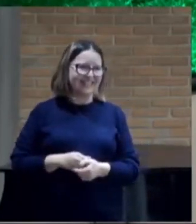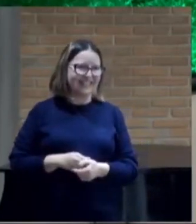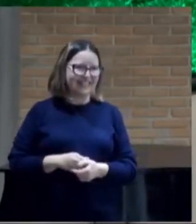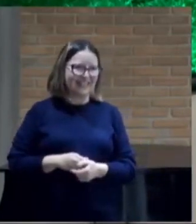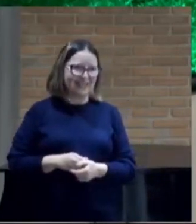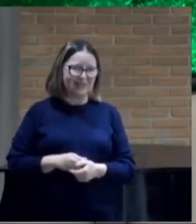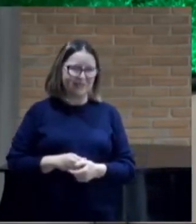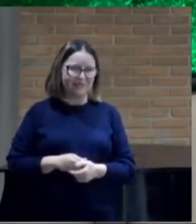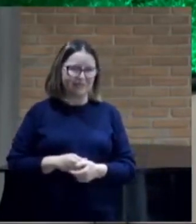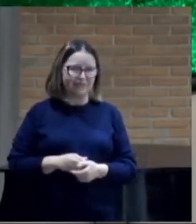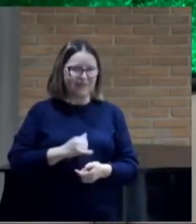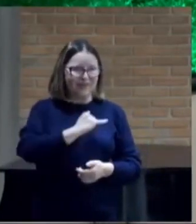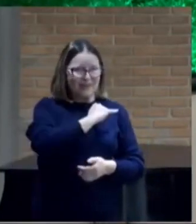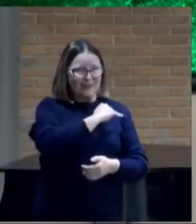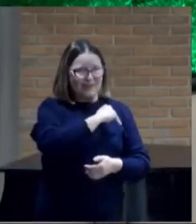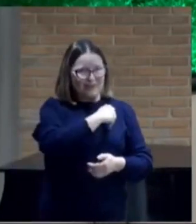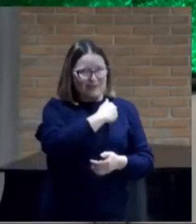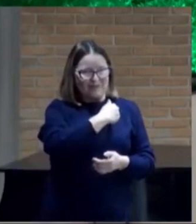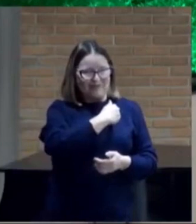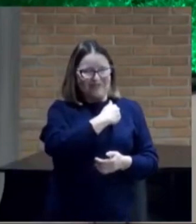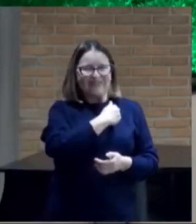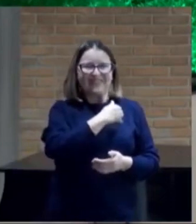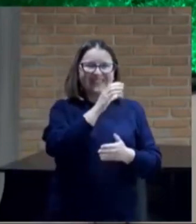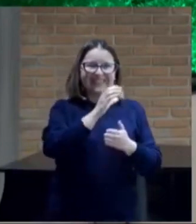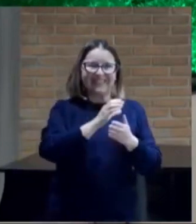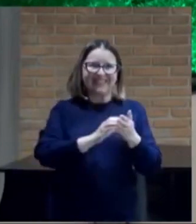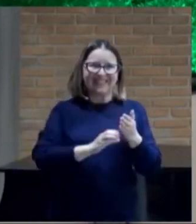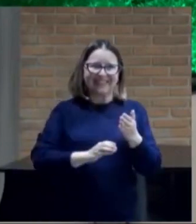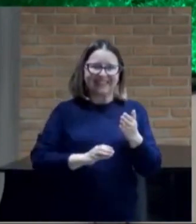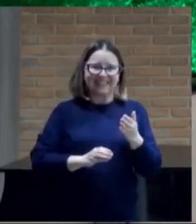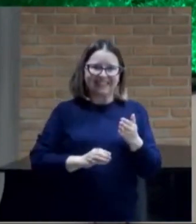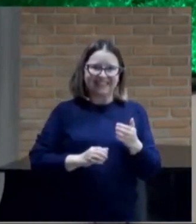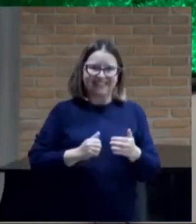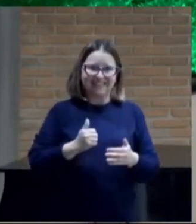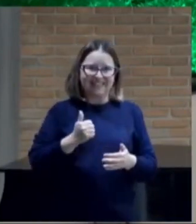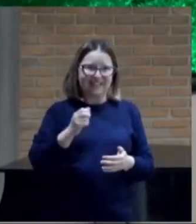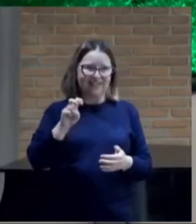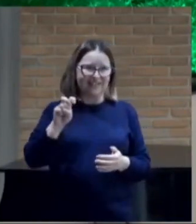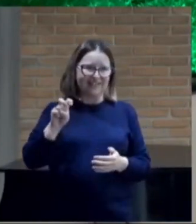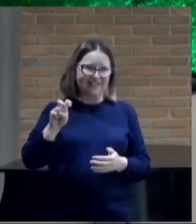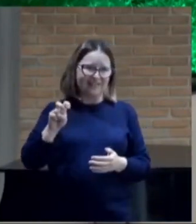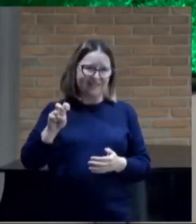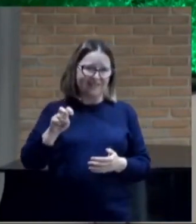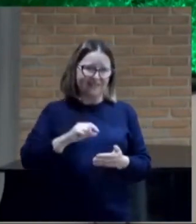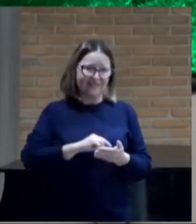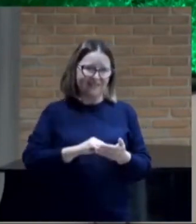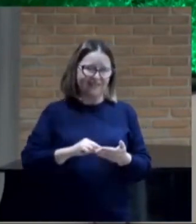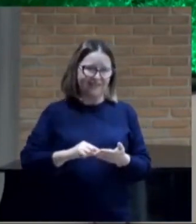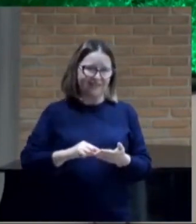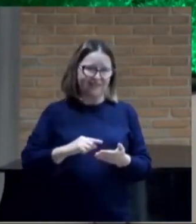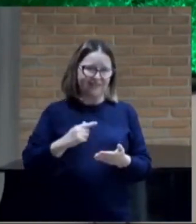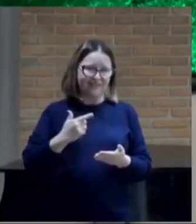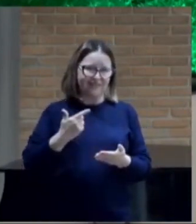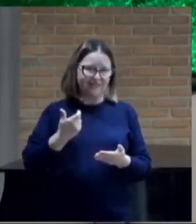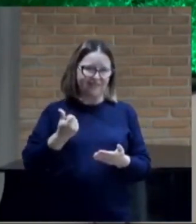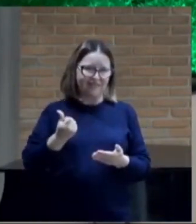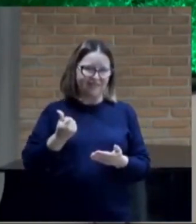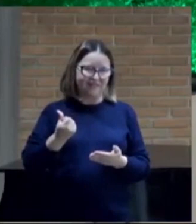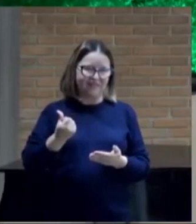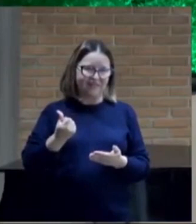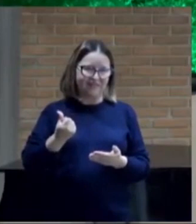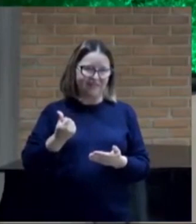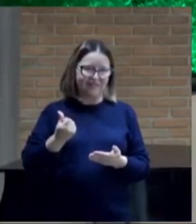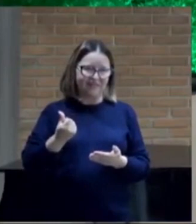João, Evangelho de João, capítulo 15, versos 26 e